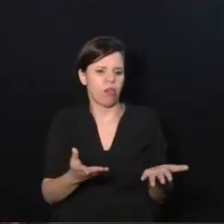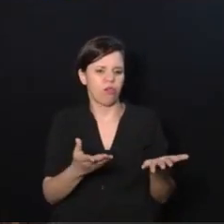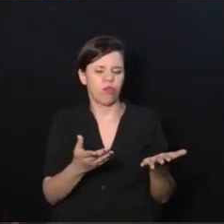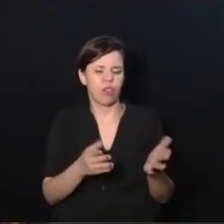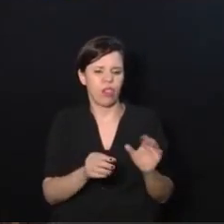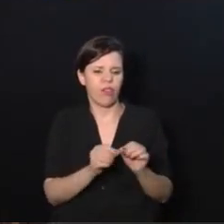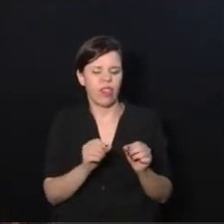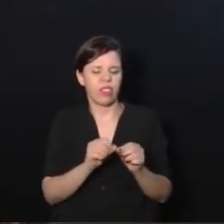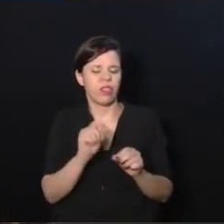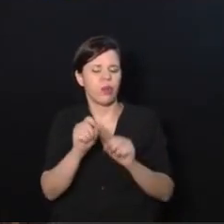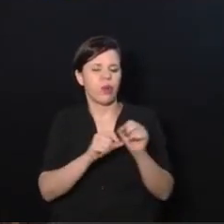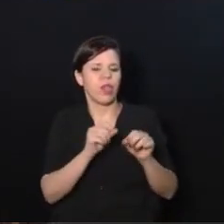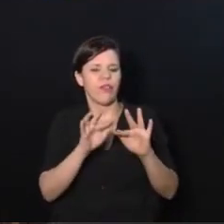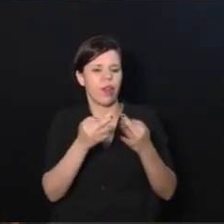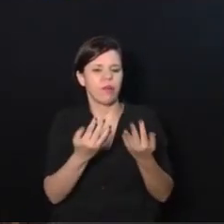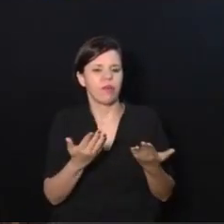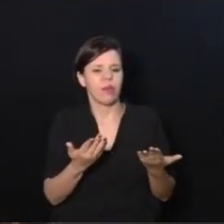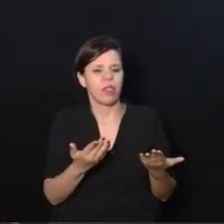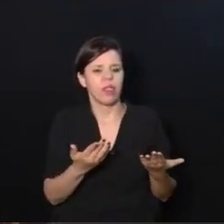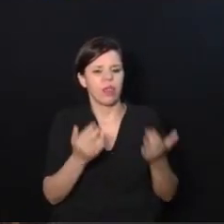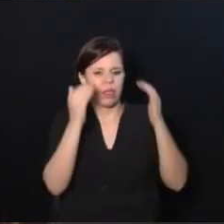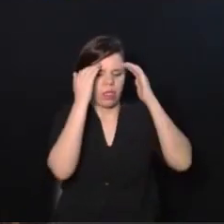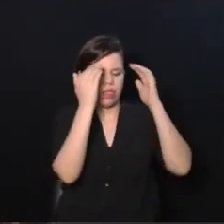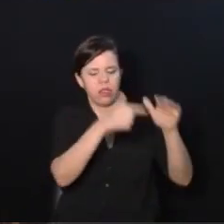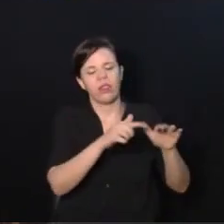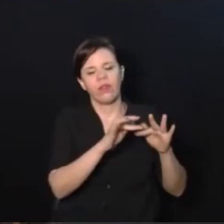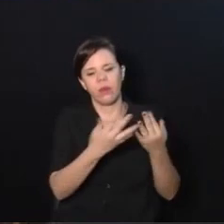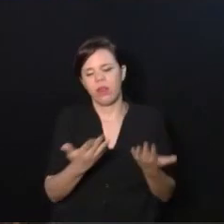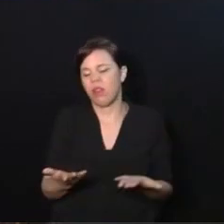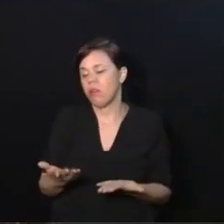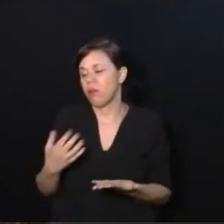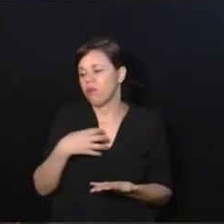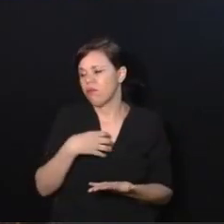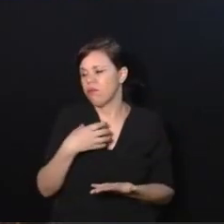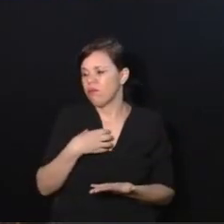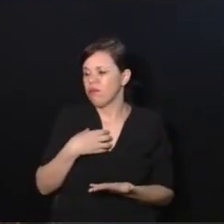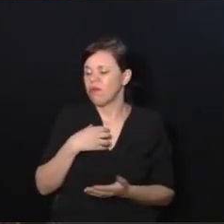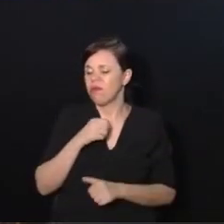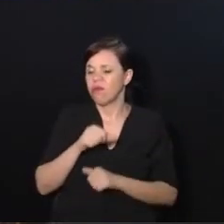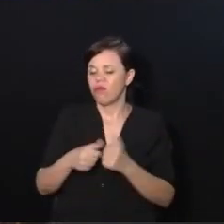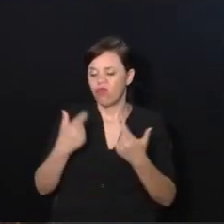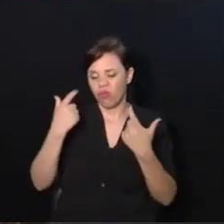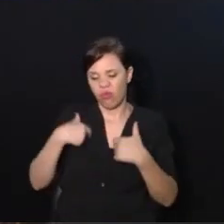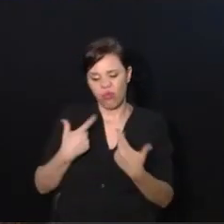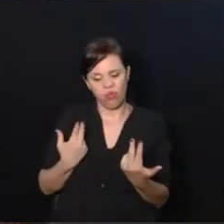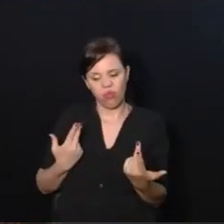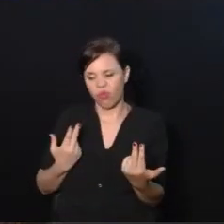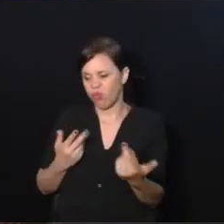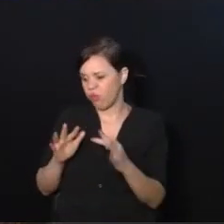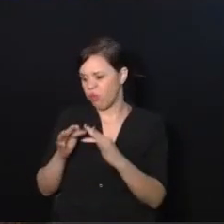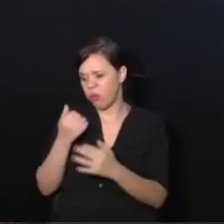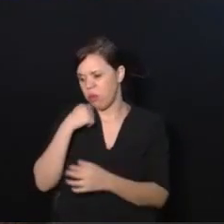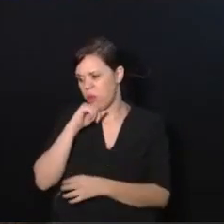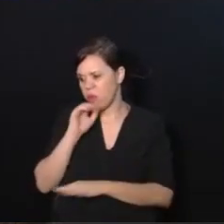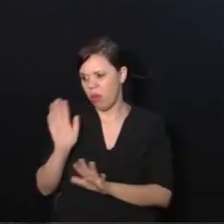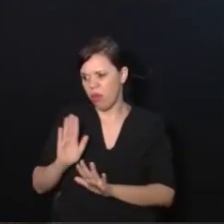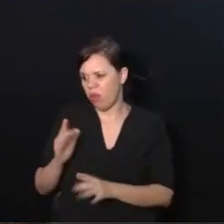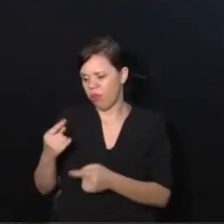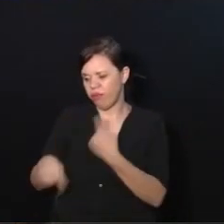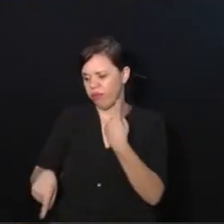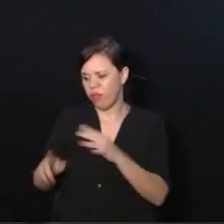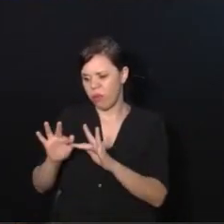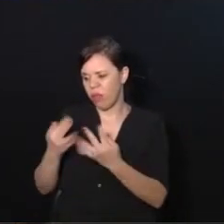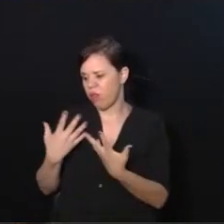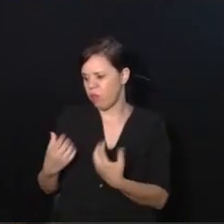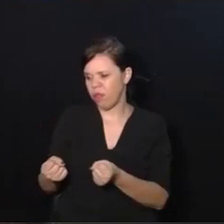E isso vai gerar nela uma sensação de que do jeito que eu sou eu não sirvo para minha mãe. Do jeito que eu